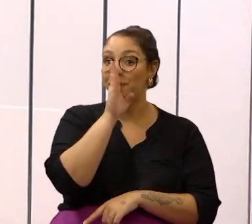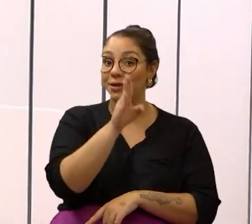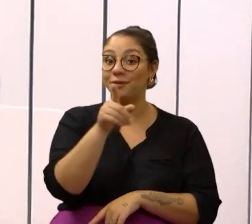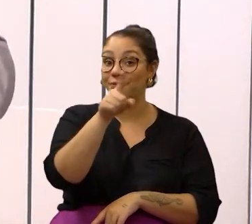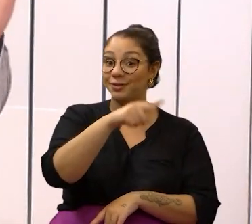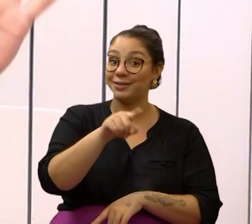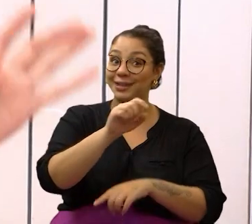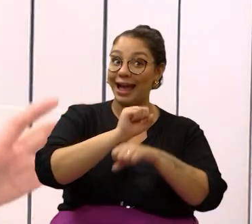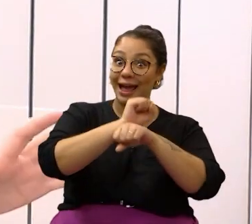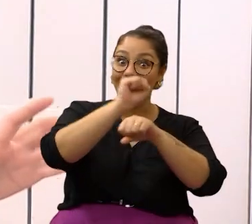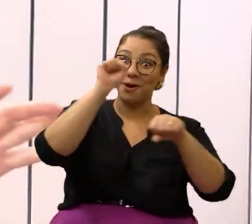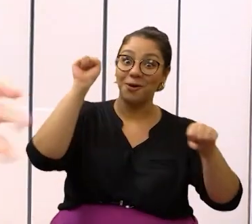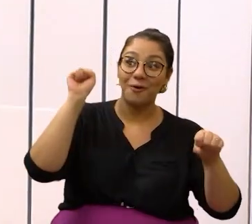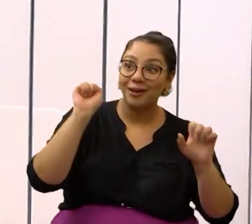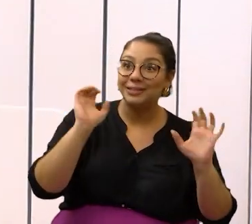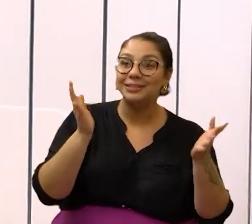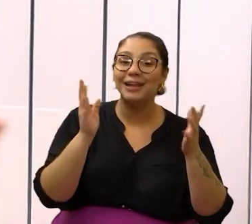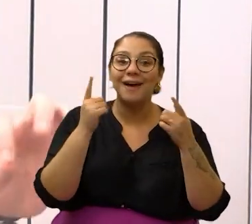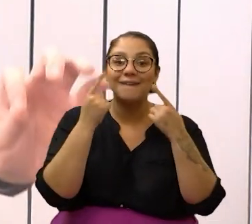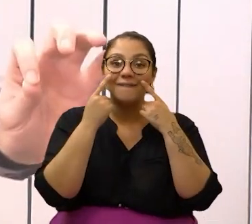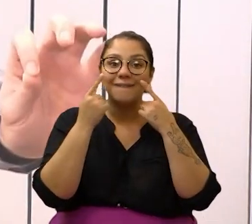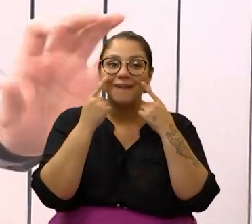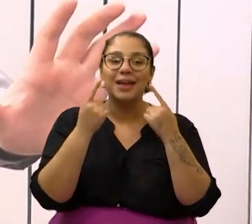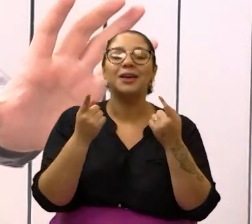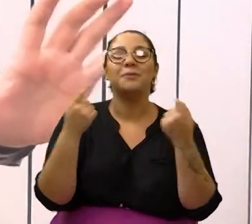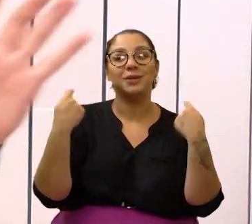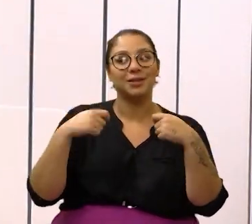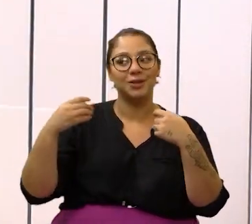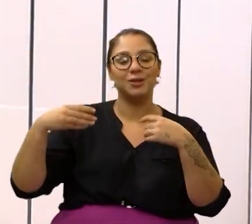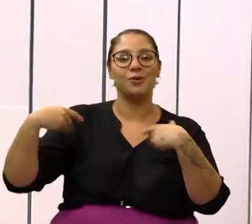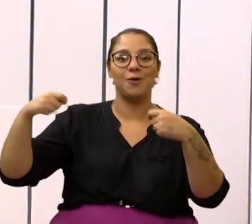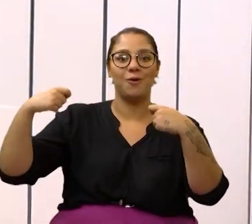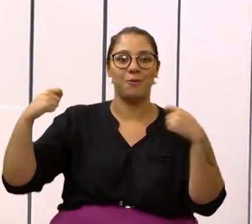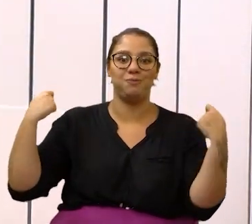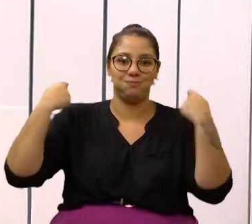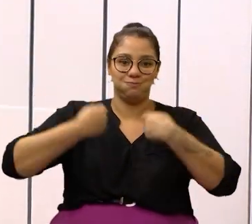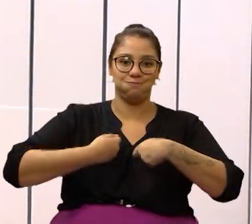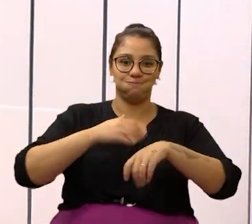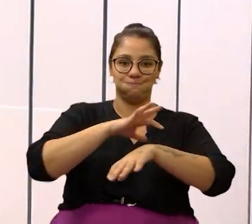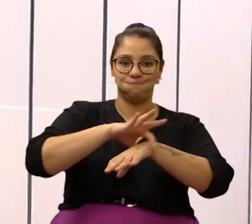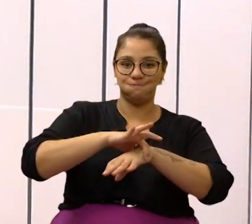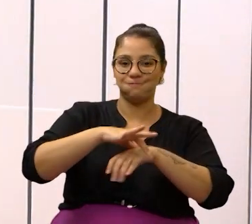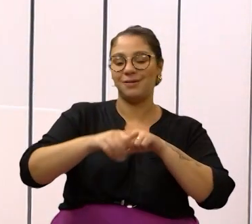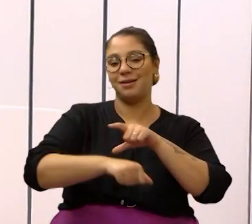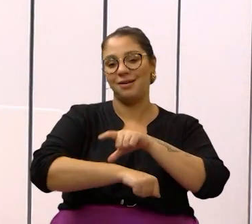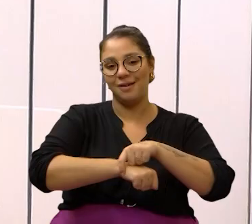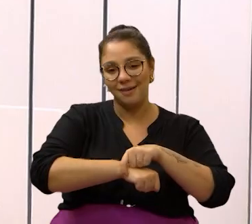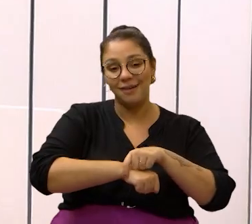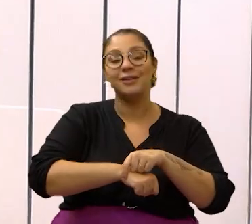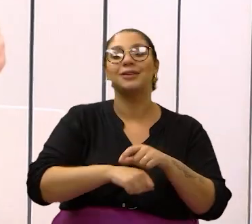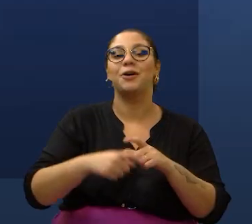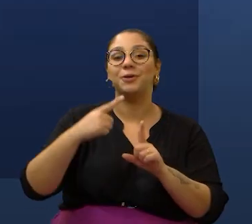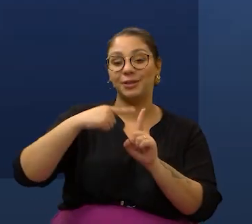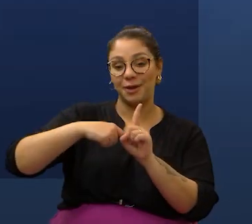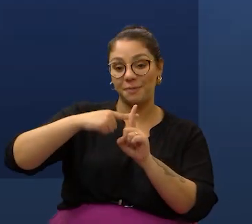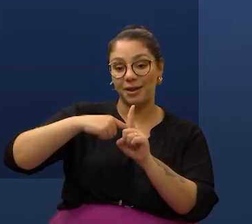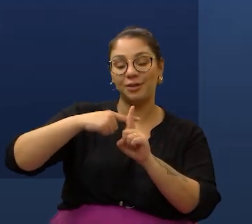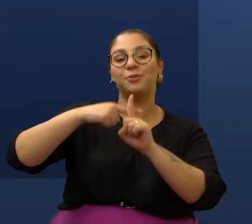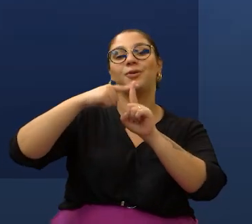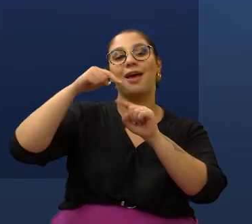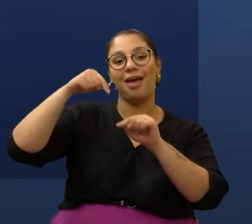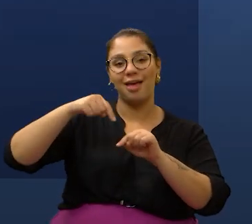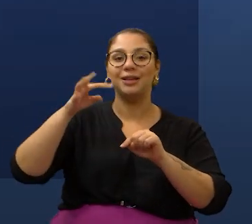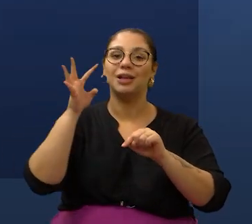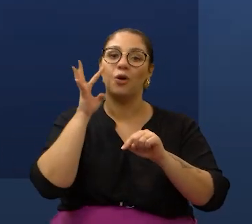você que acorda cedo, você já percebeu, já teve que tirar ali uma blusa de manga comprida do armário. As temperaturas então para esta